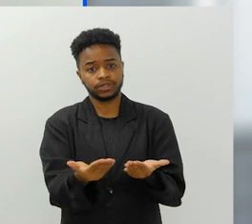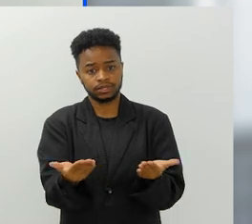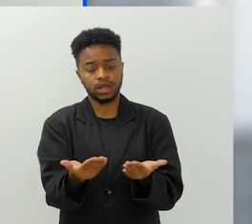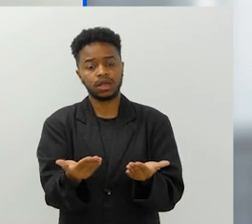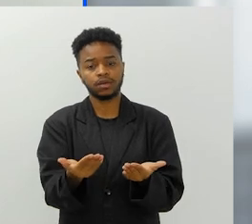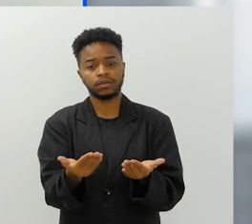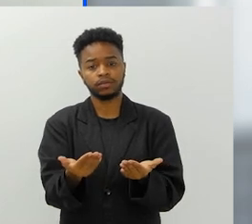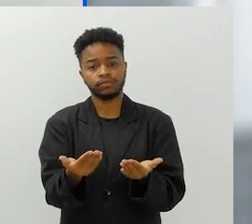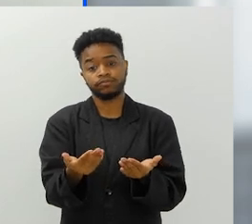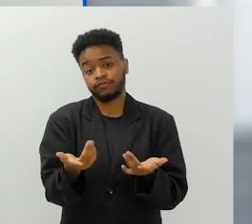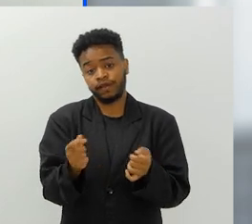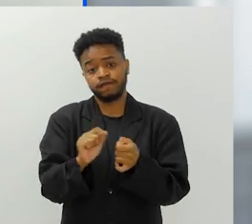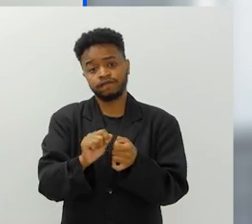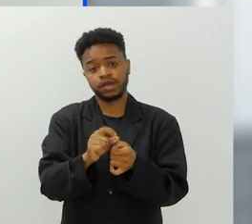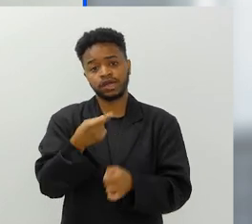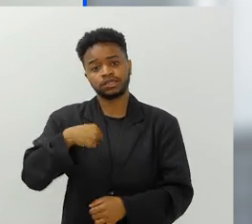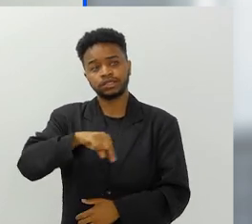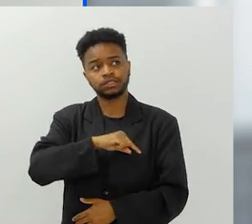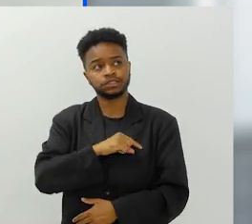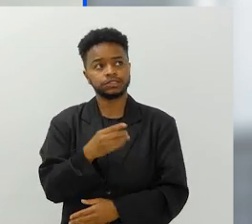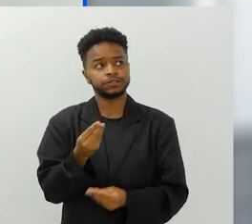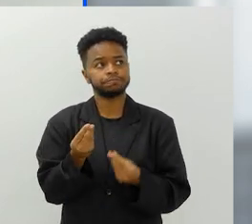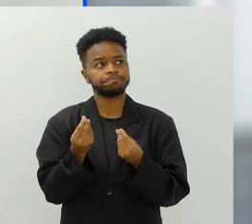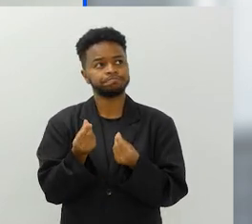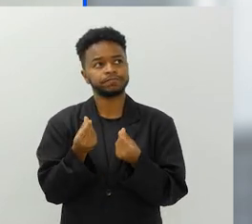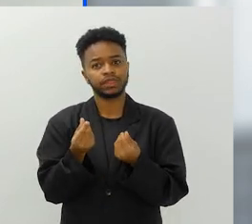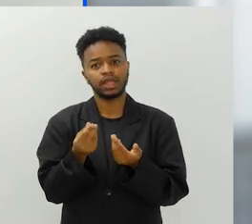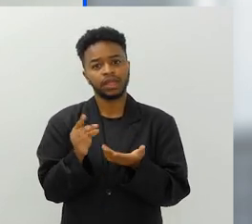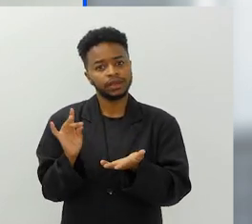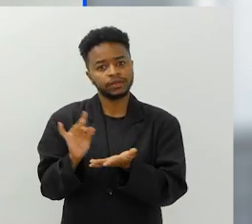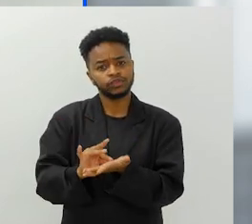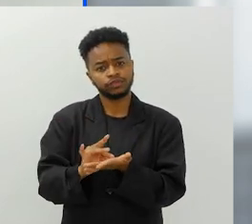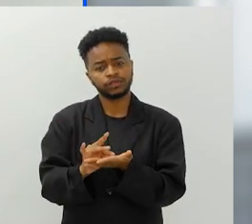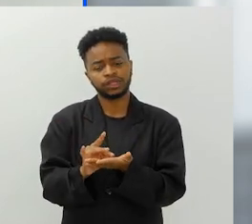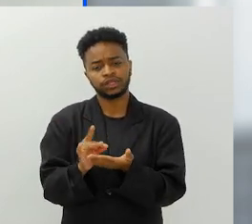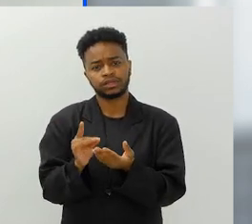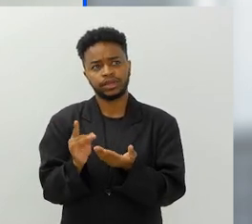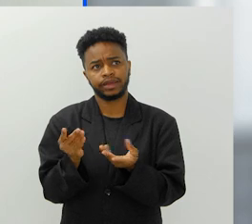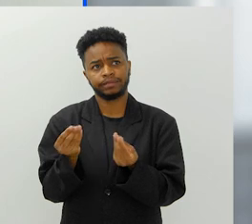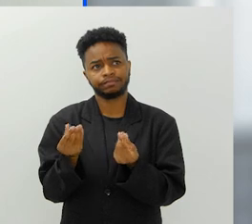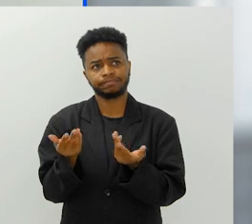de hoje que nos deixa muito mais realmente